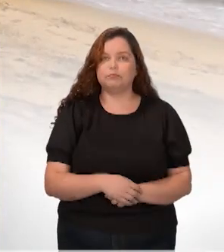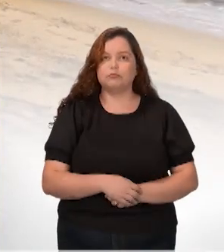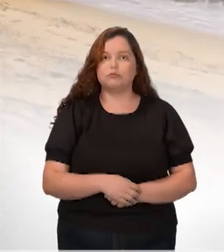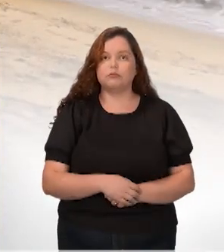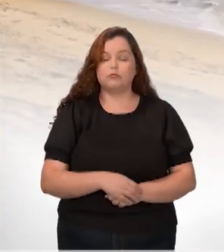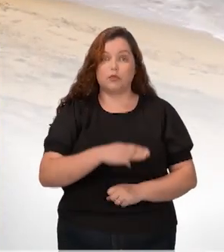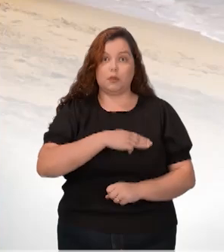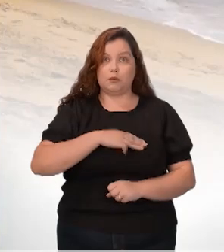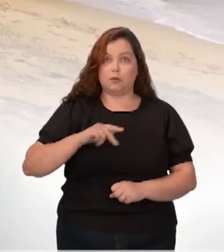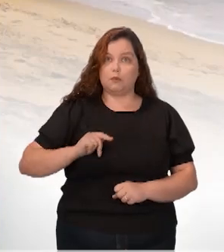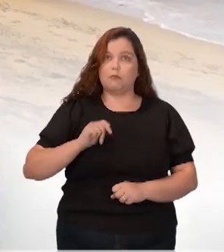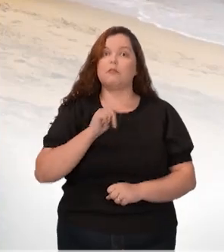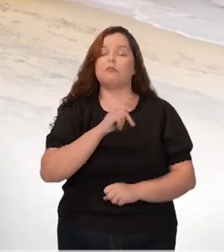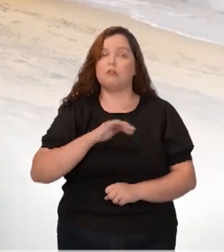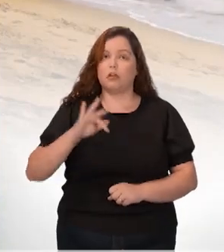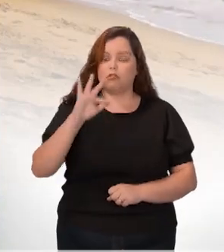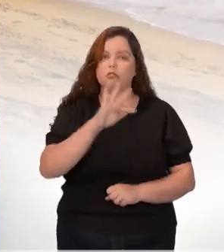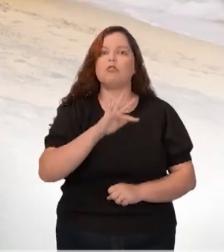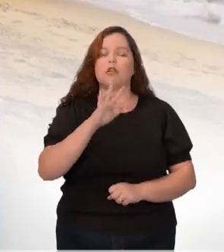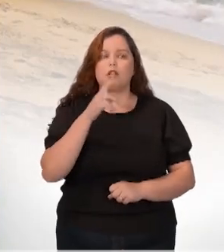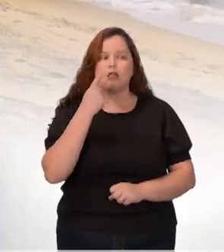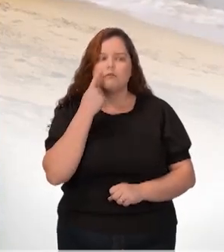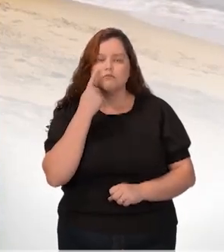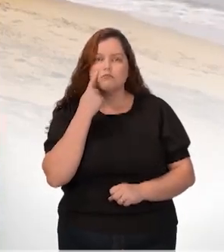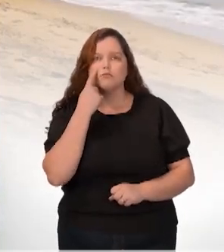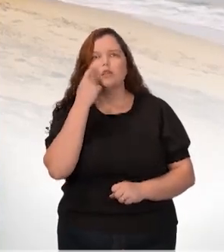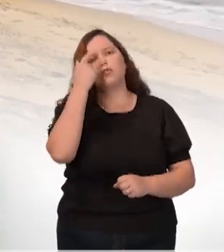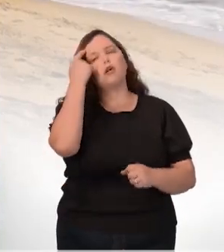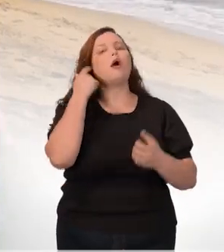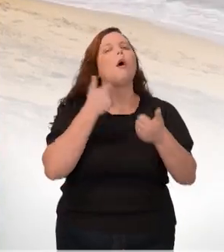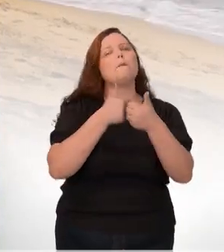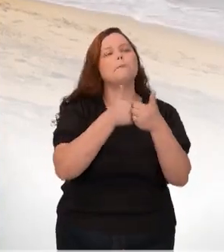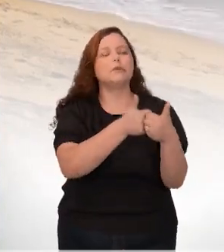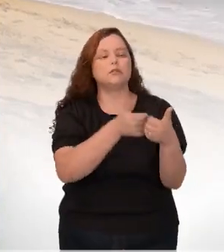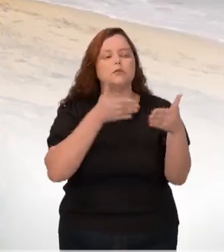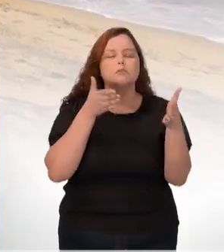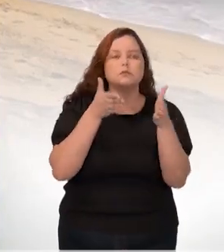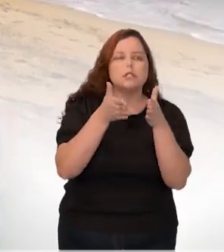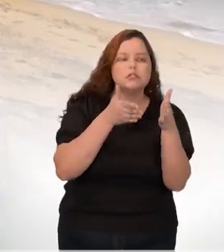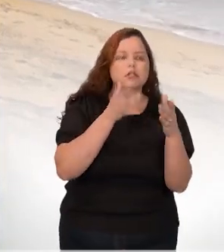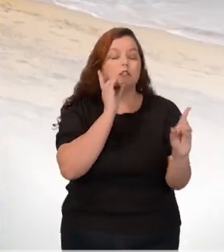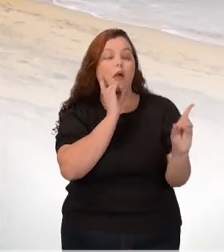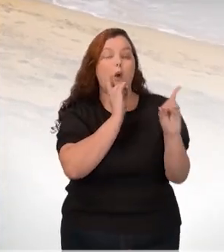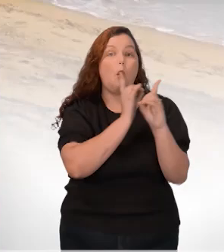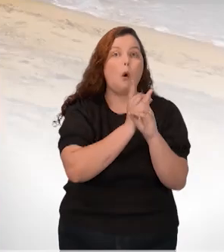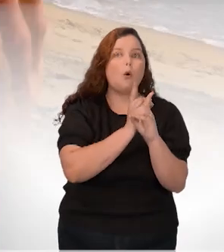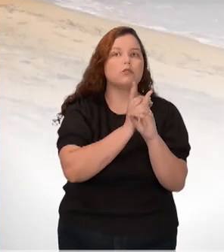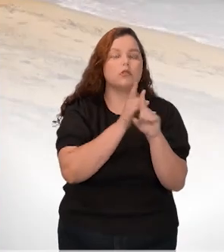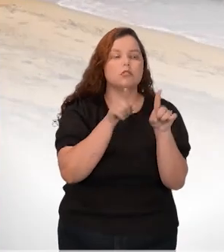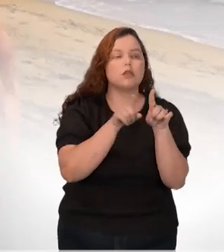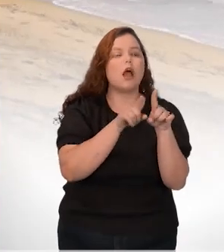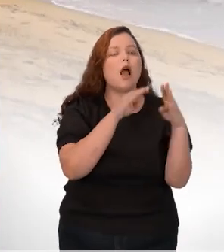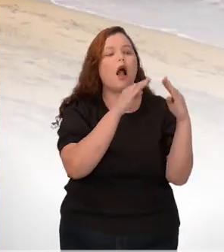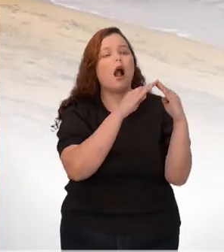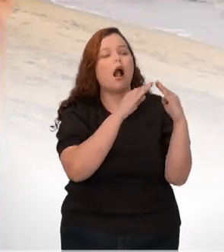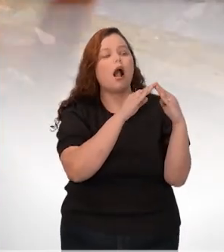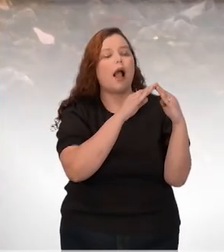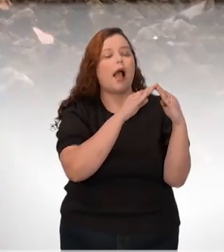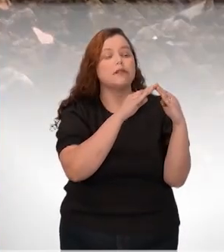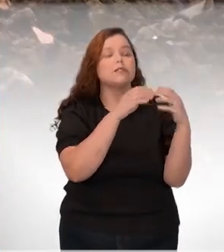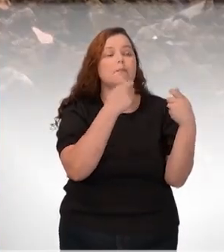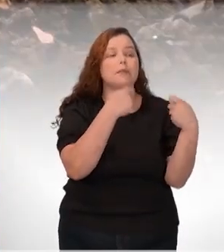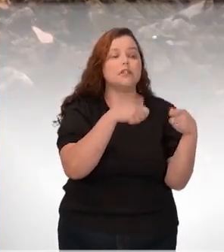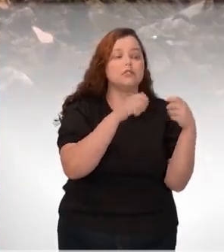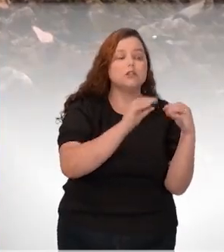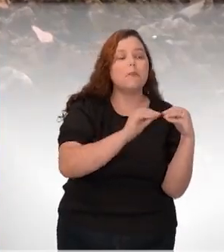tem atuado em várias frentes, tanto no acompanhamento do processo de identificação de quais moradias vão precisar